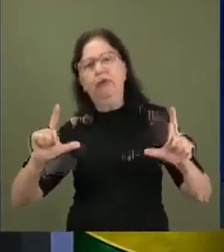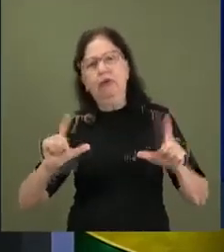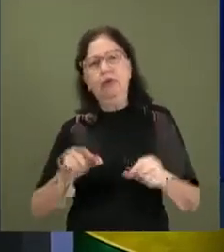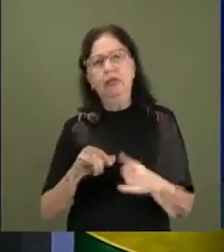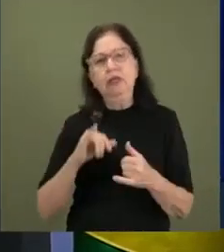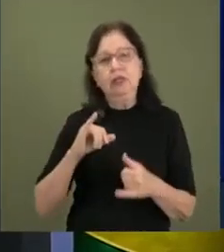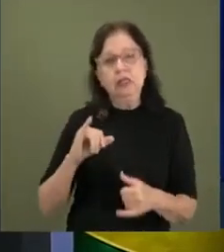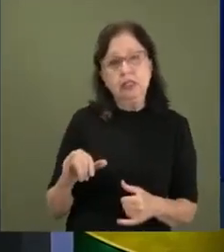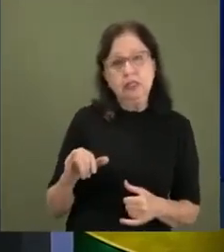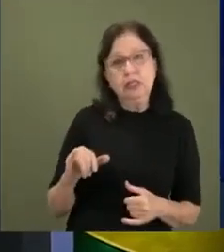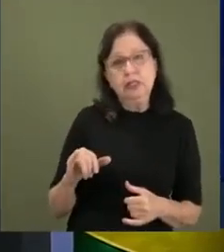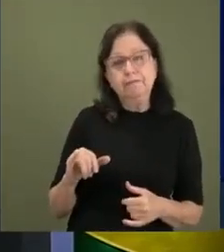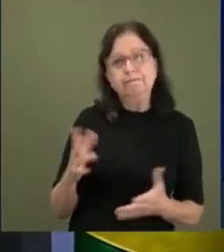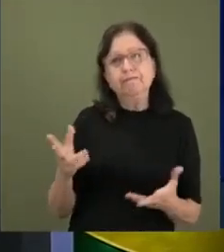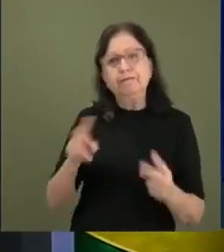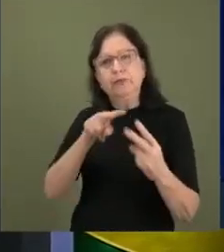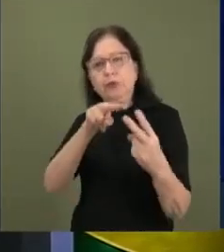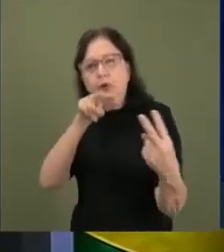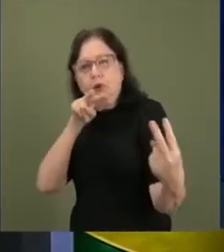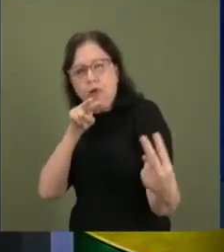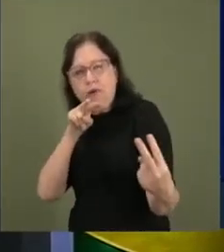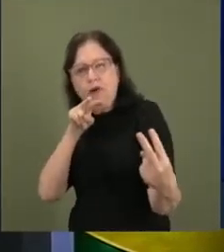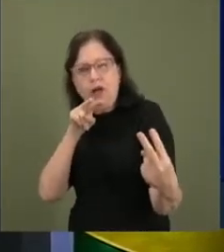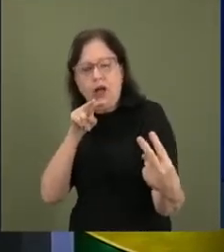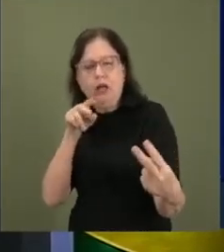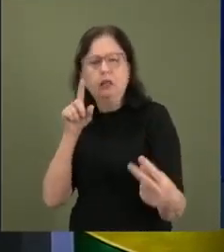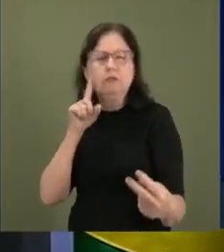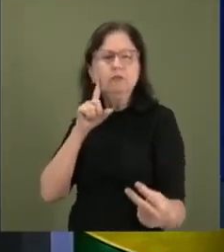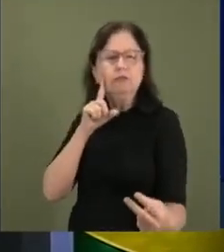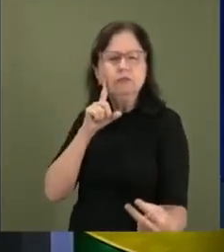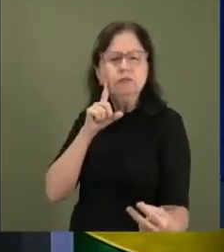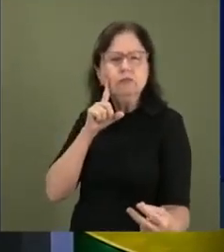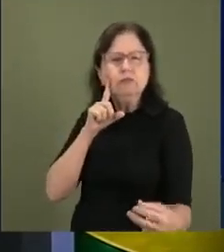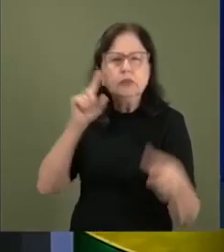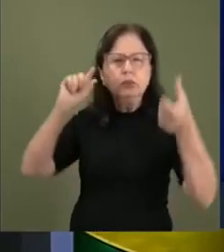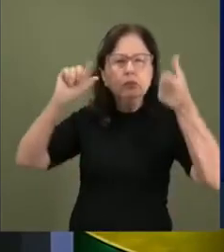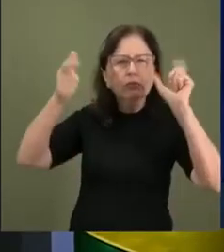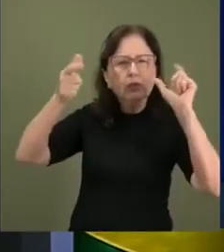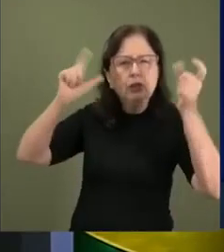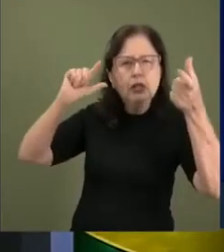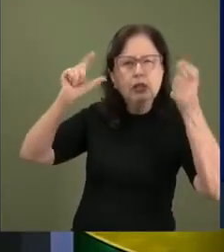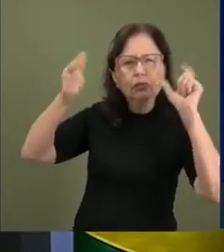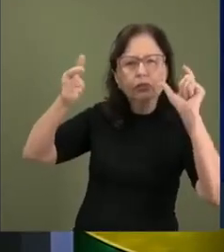transtorno de jogo online, que seria você ter uma dependência de videogames. Então, são dois transtornos de natureza distintos.